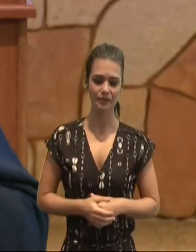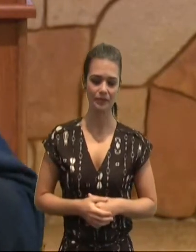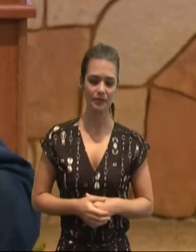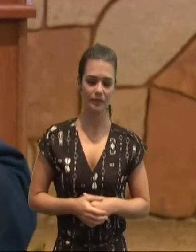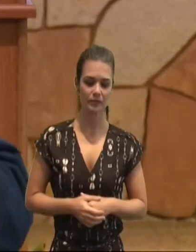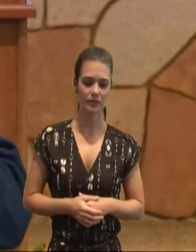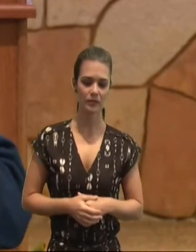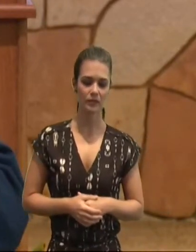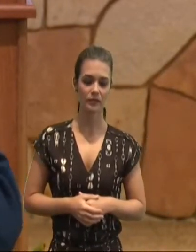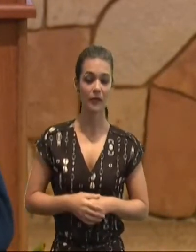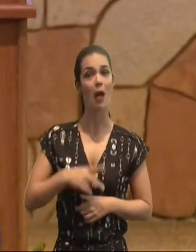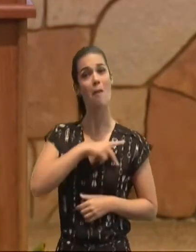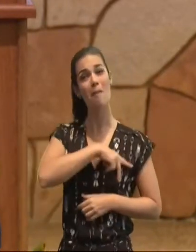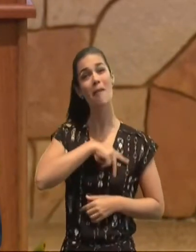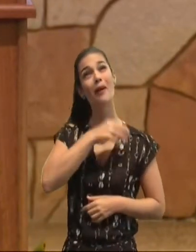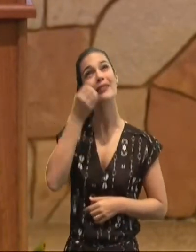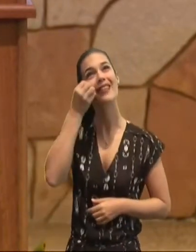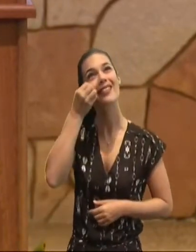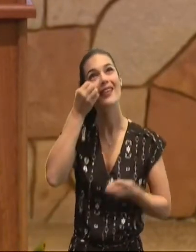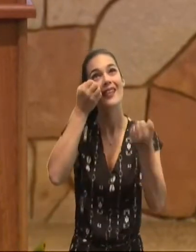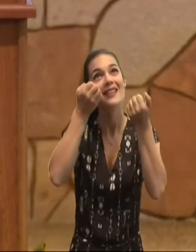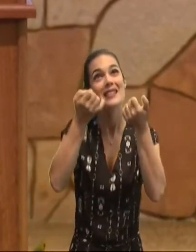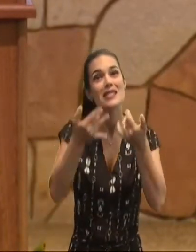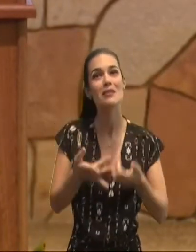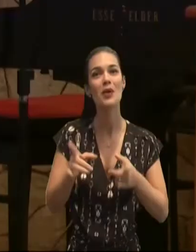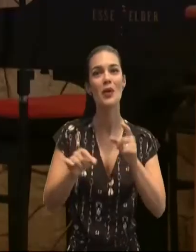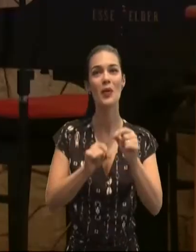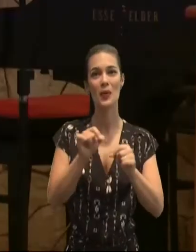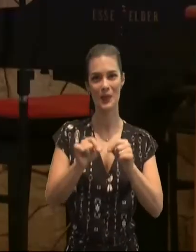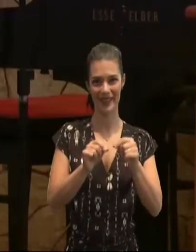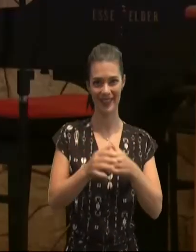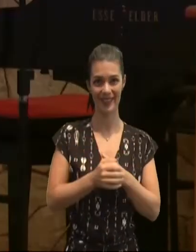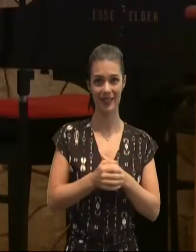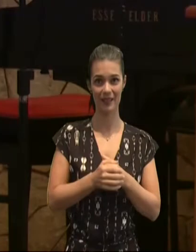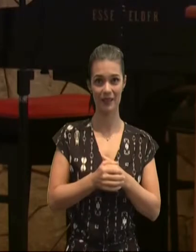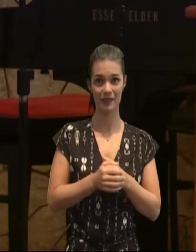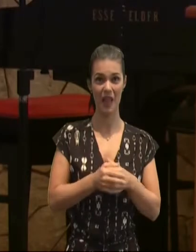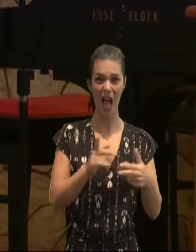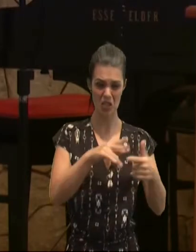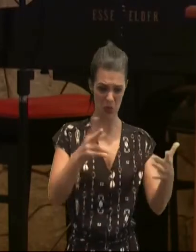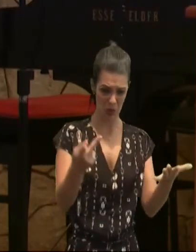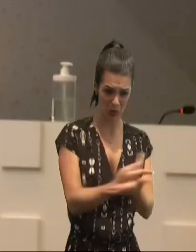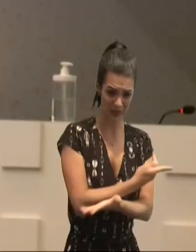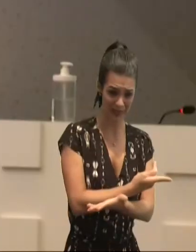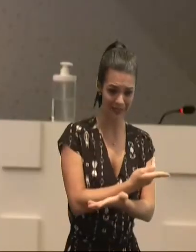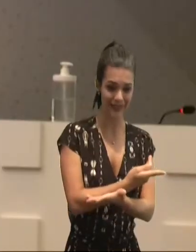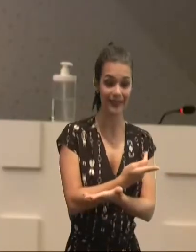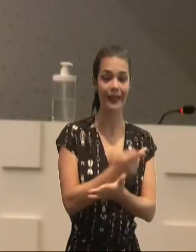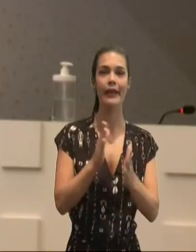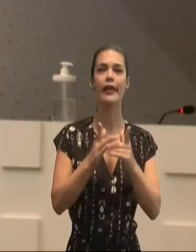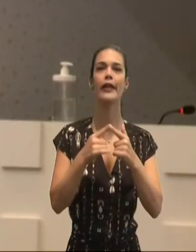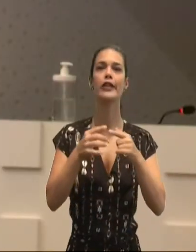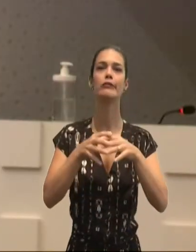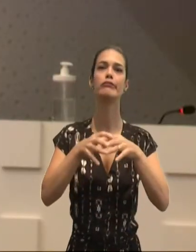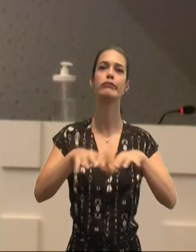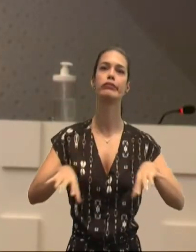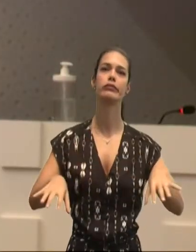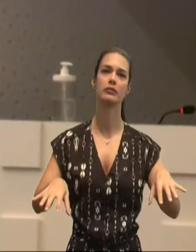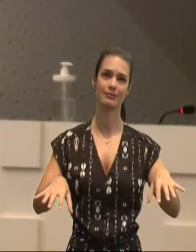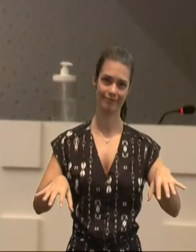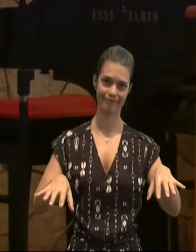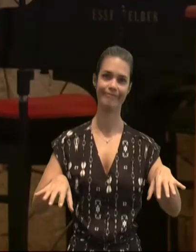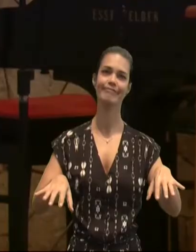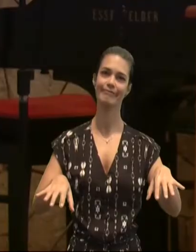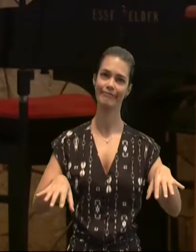fazer, com que os irmãos, entendessem, que o que estava acontecendo, estava trazendo divisão, para o meio da igreja, e eles